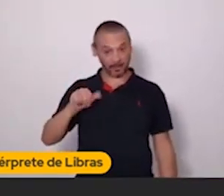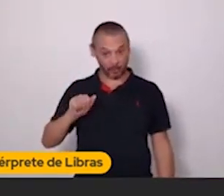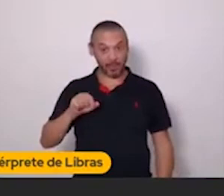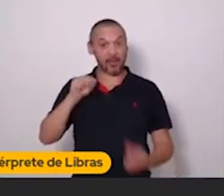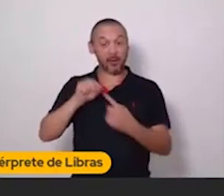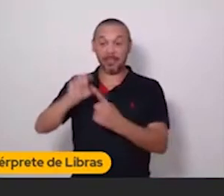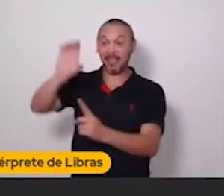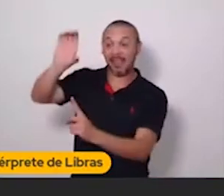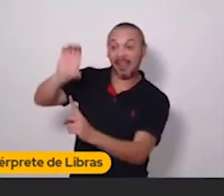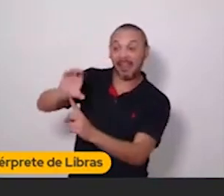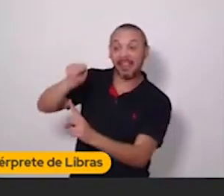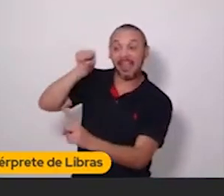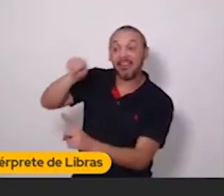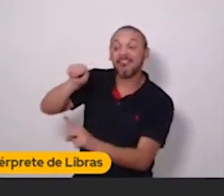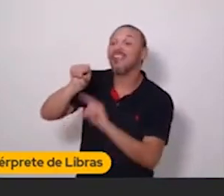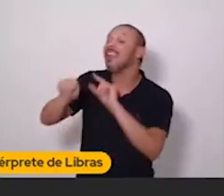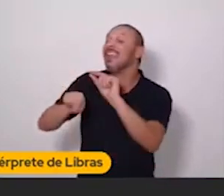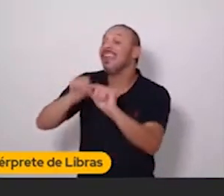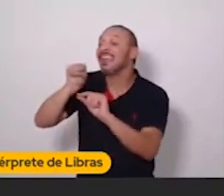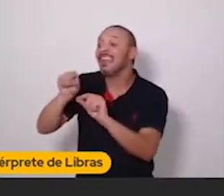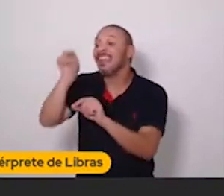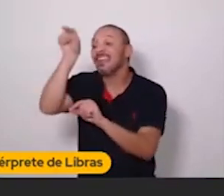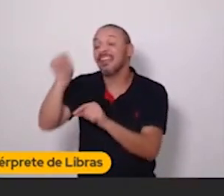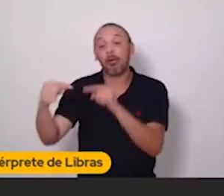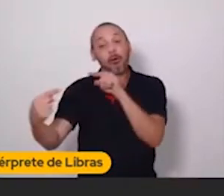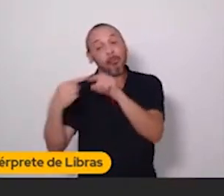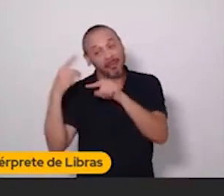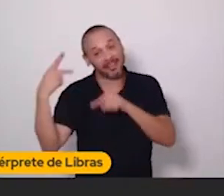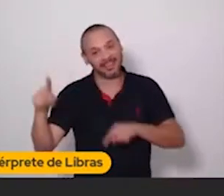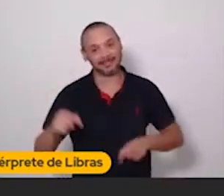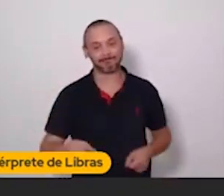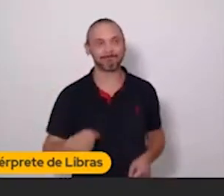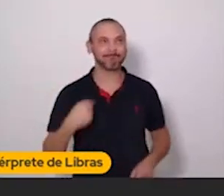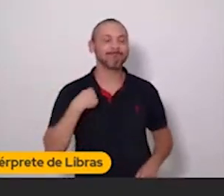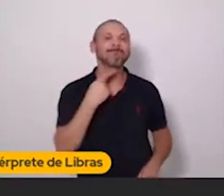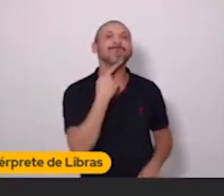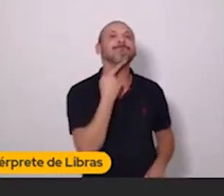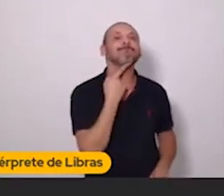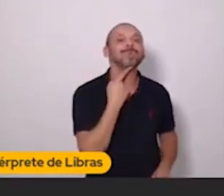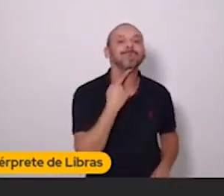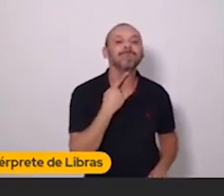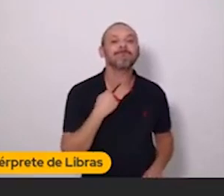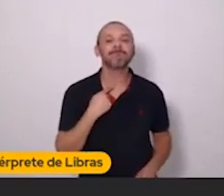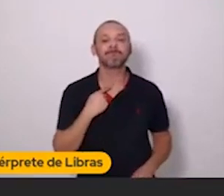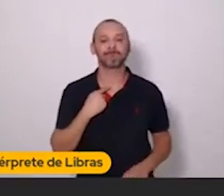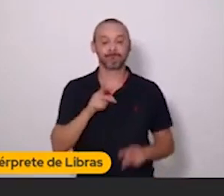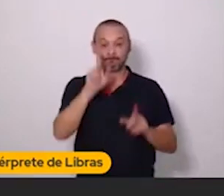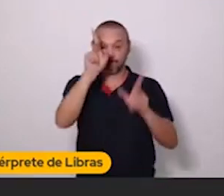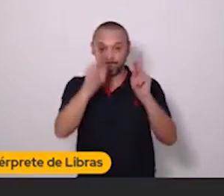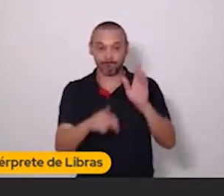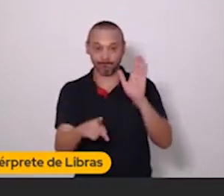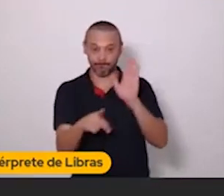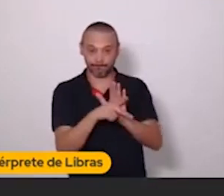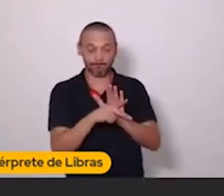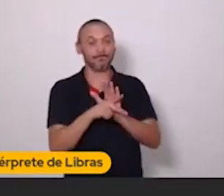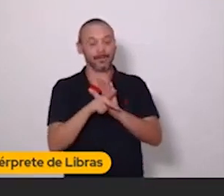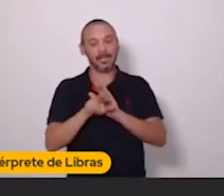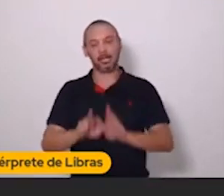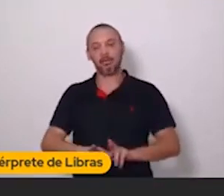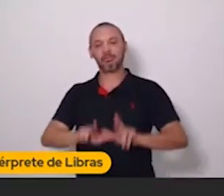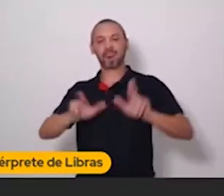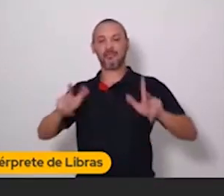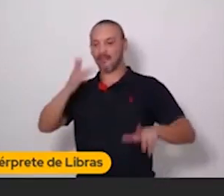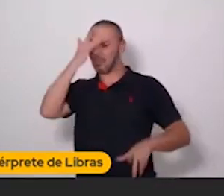Então, por exemplo. Eu quero que a persona da Ilustrale seja uma pessoa diferentona.